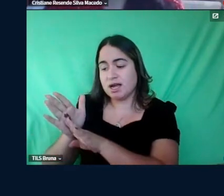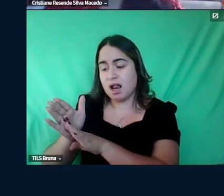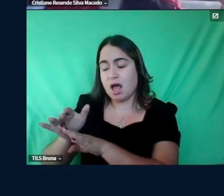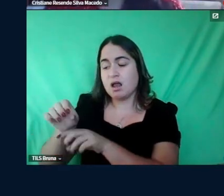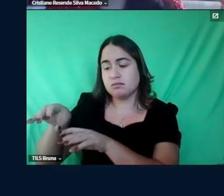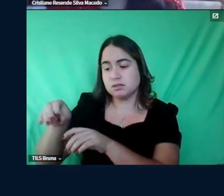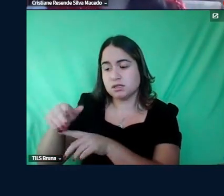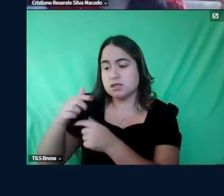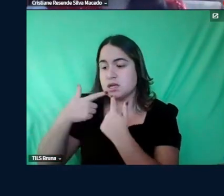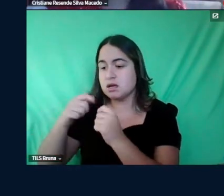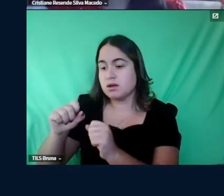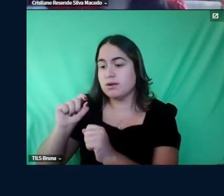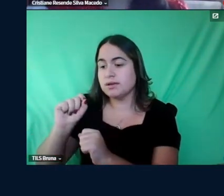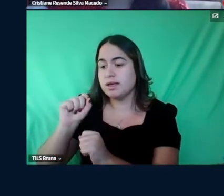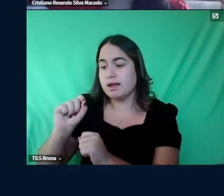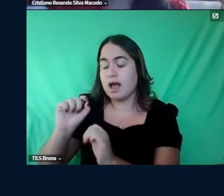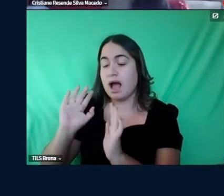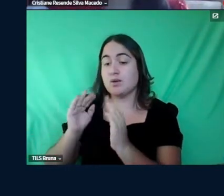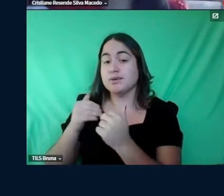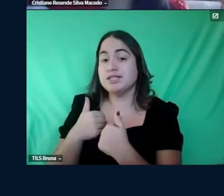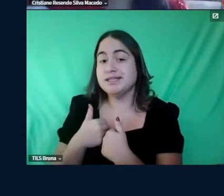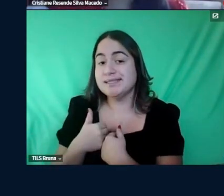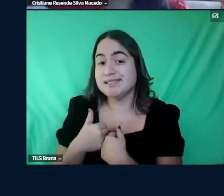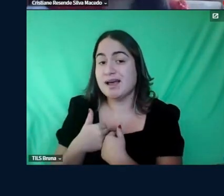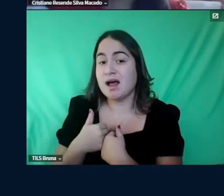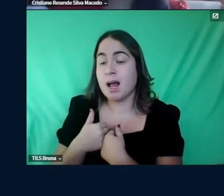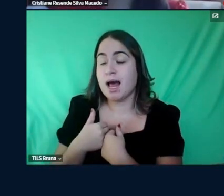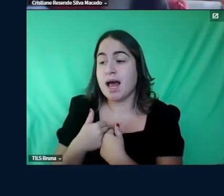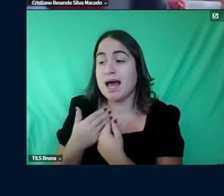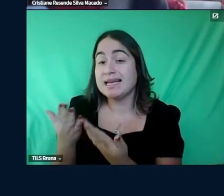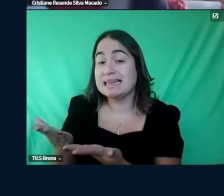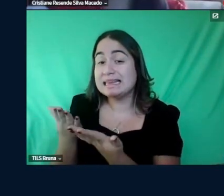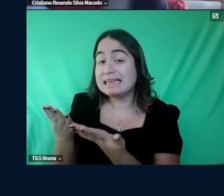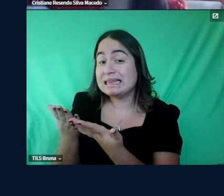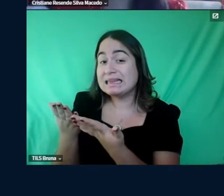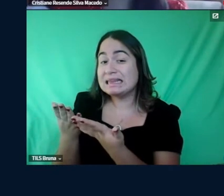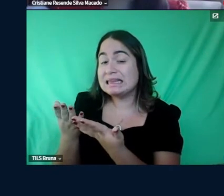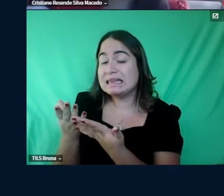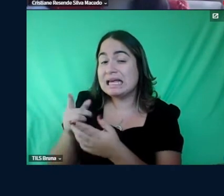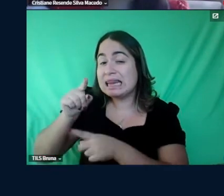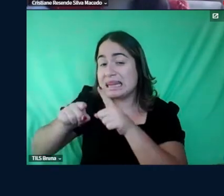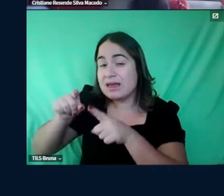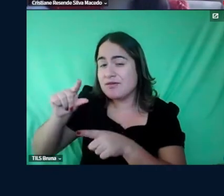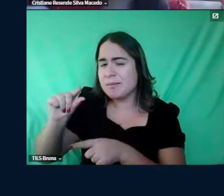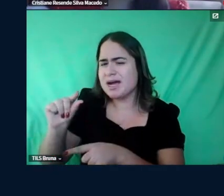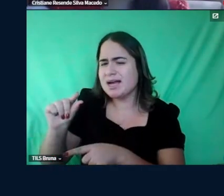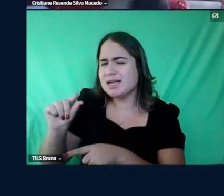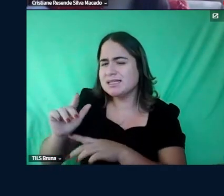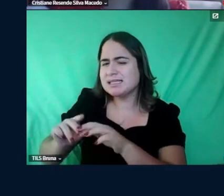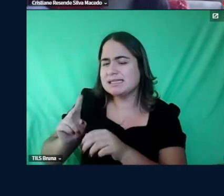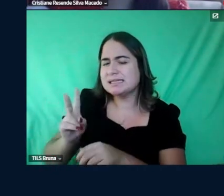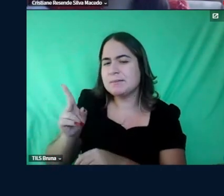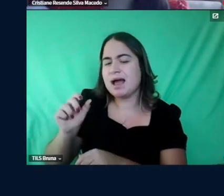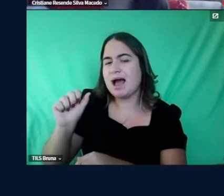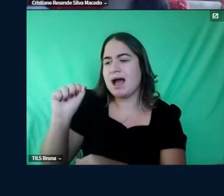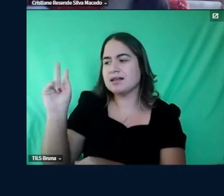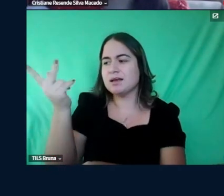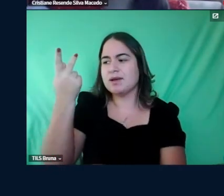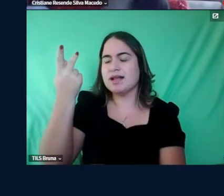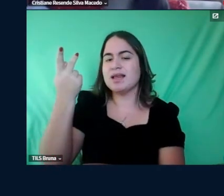são os autistas leves muitas vezes com altas habilidades então